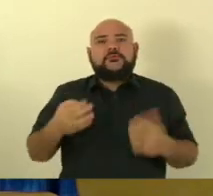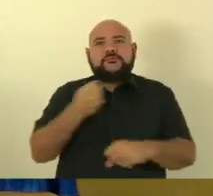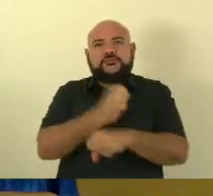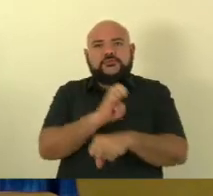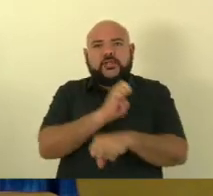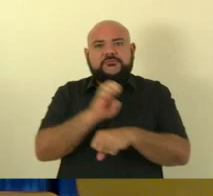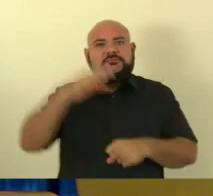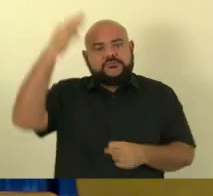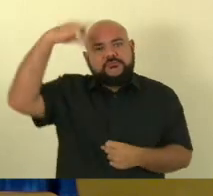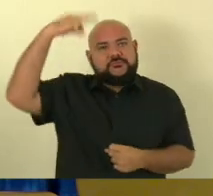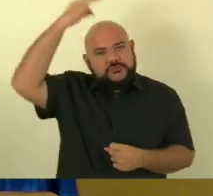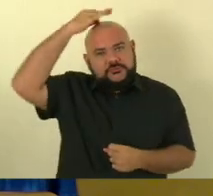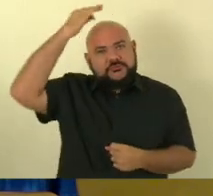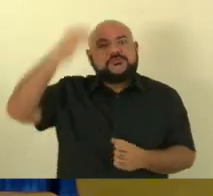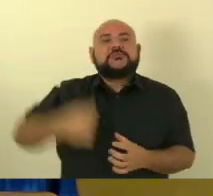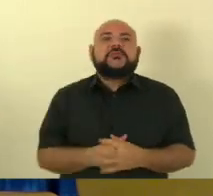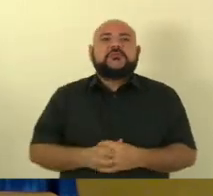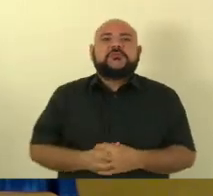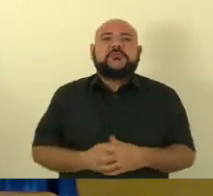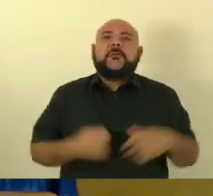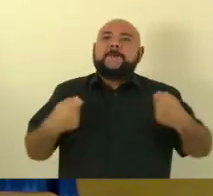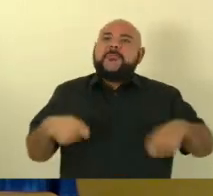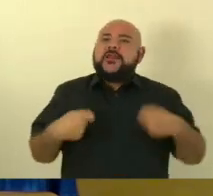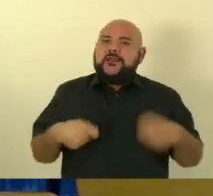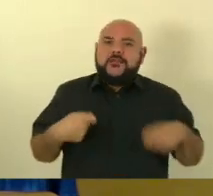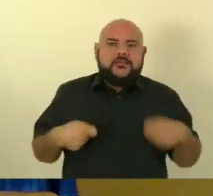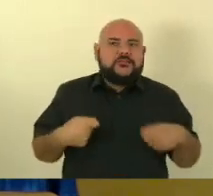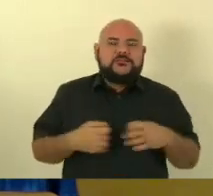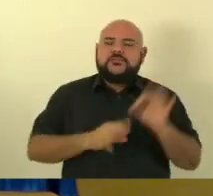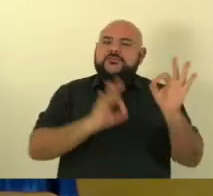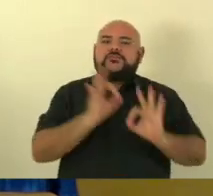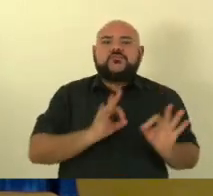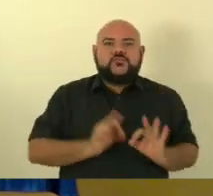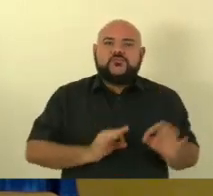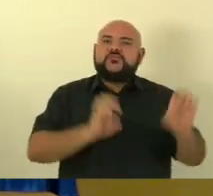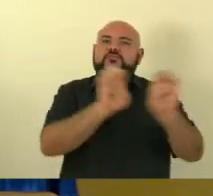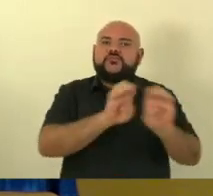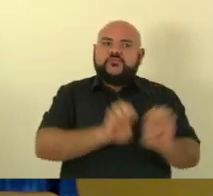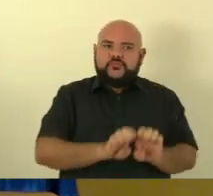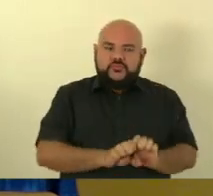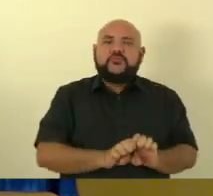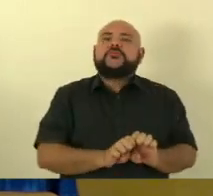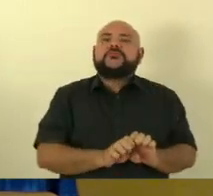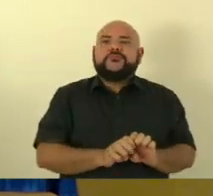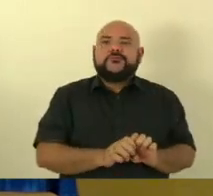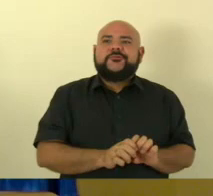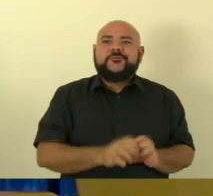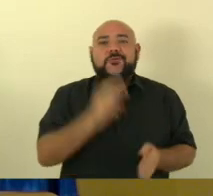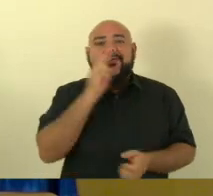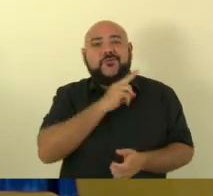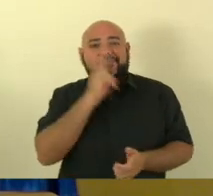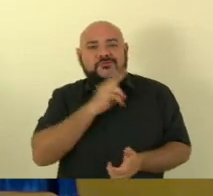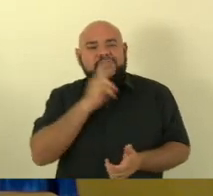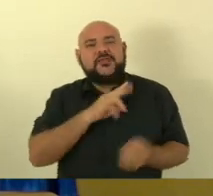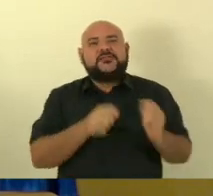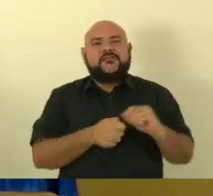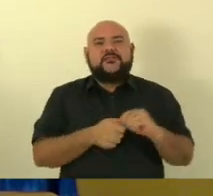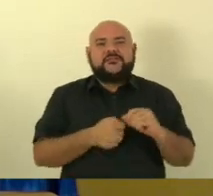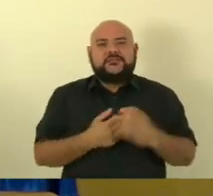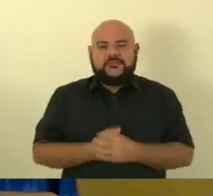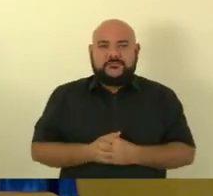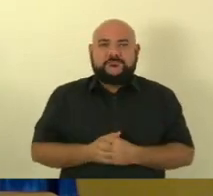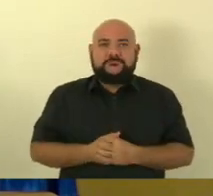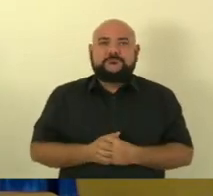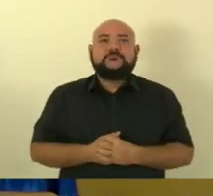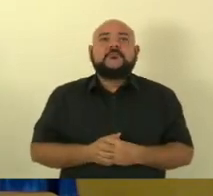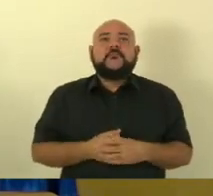definitivamente a estadualização da Santa Casa de Una como a prioridade para nós darmos realmente um amparato de